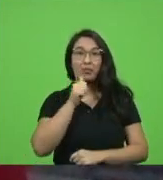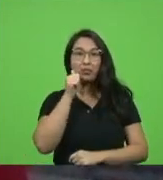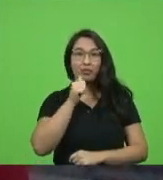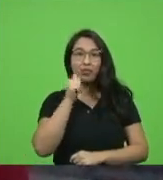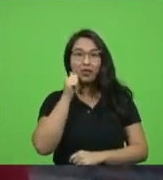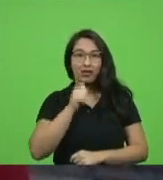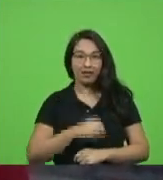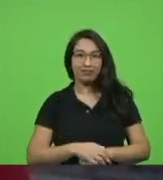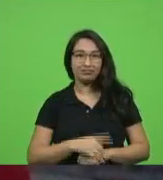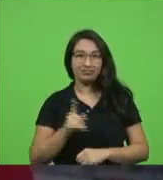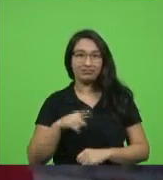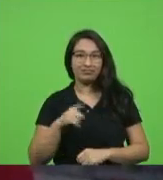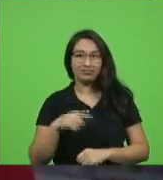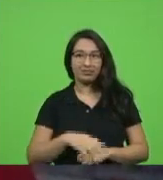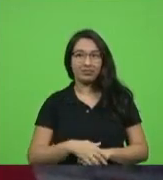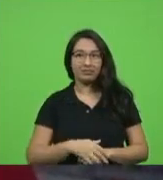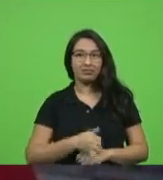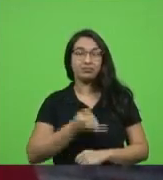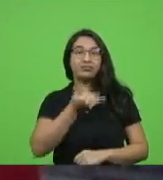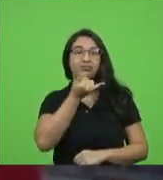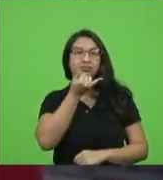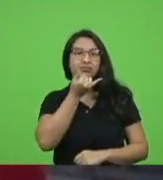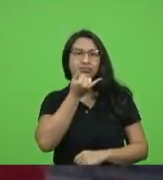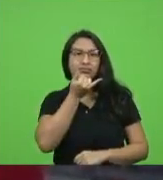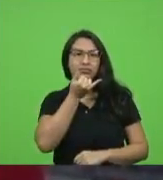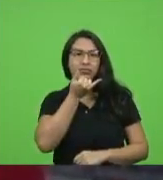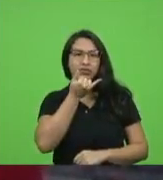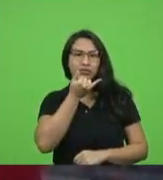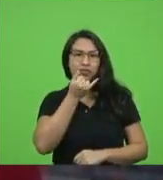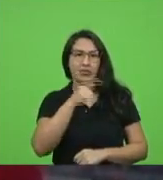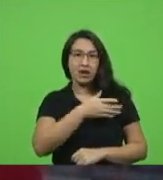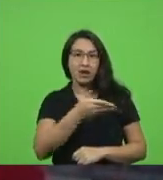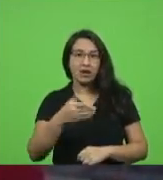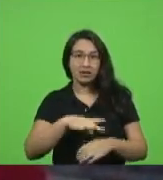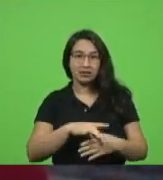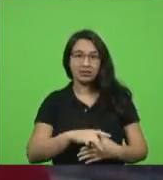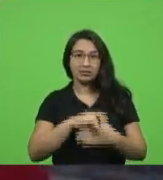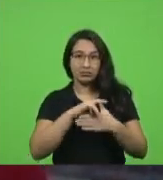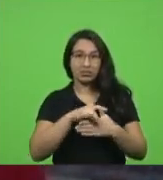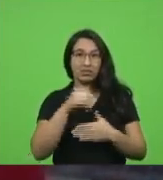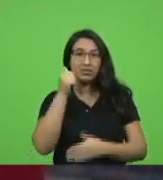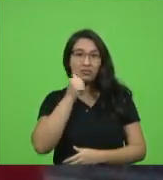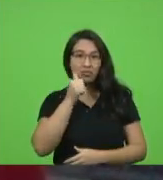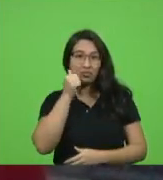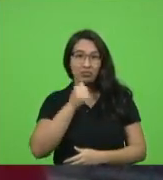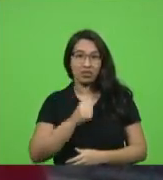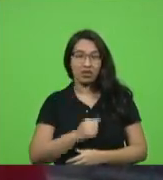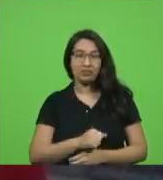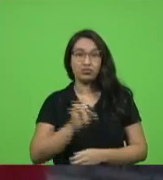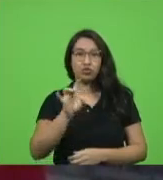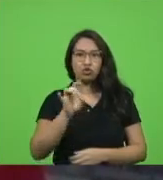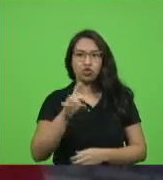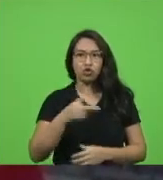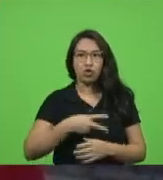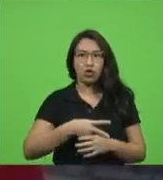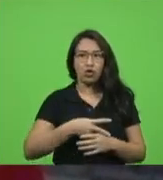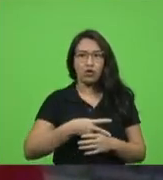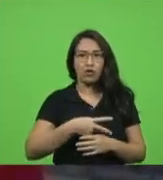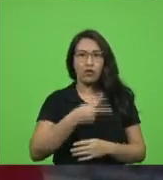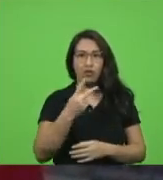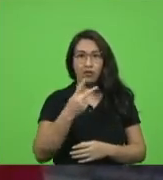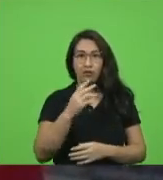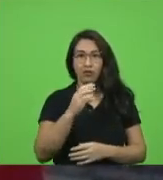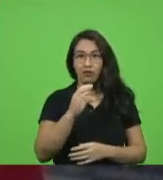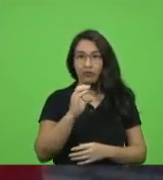mas são países chefiados por mulheres apenas 20 nações de todo o mundo são mulheres como